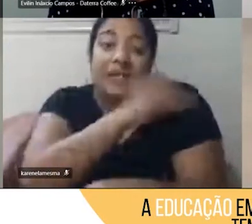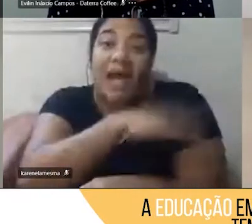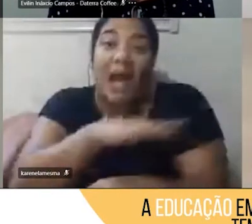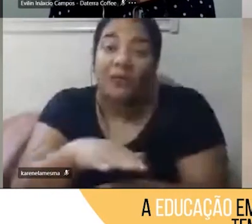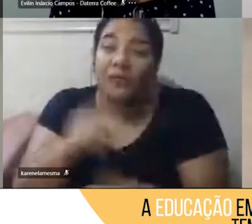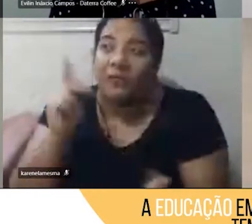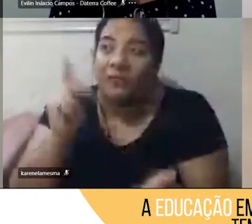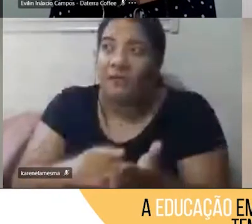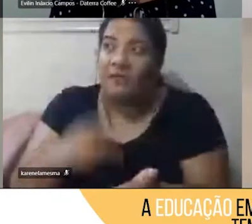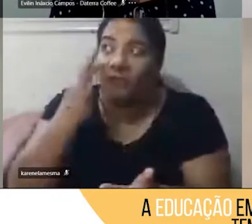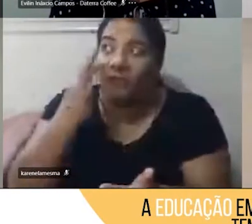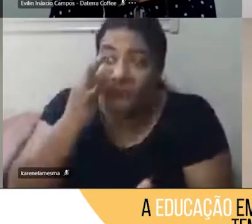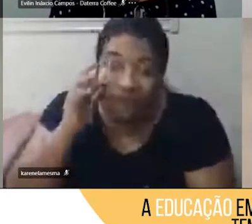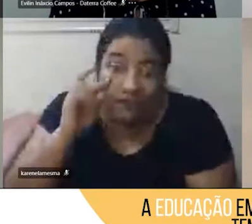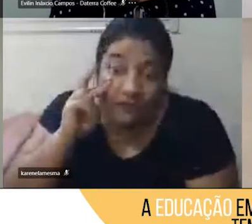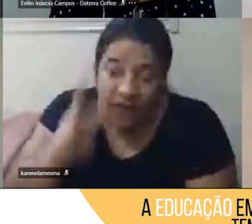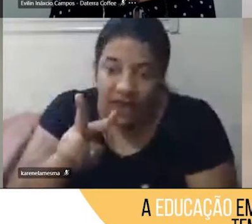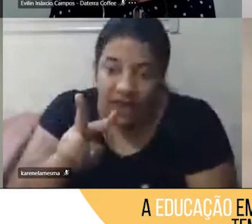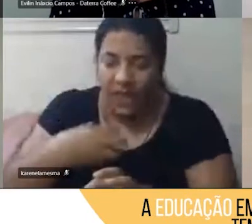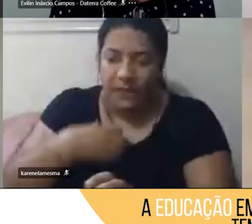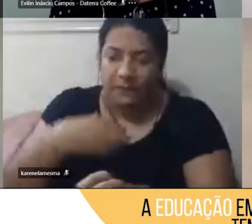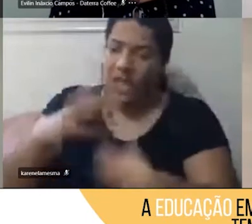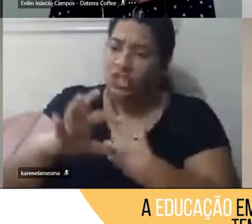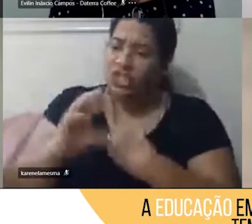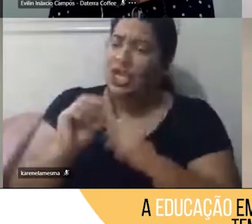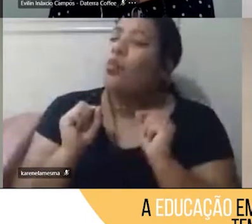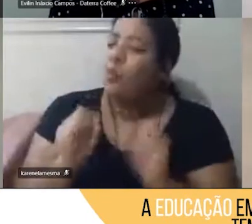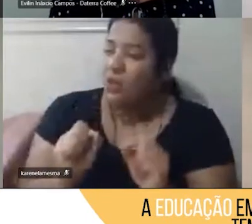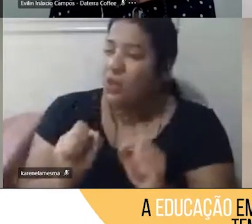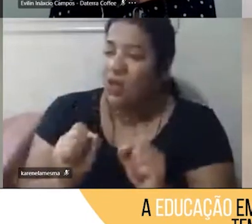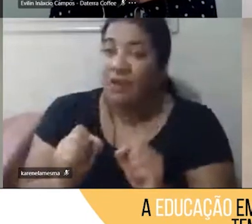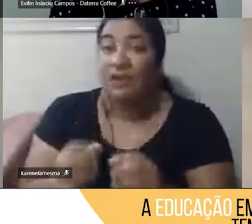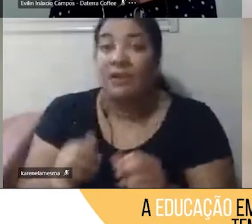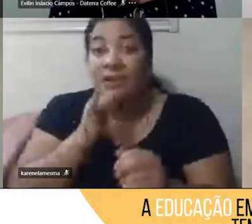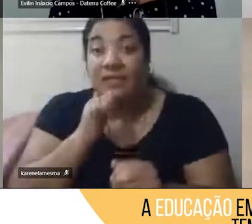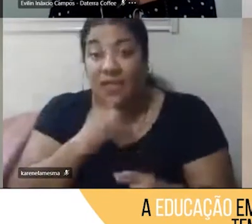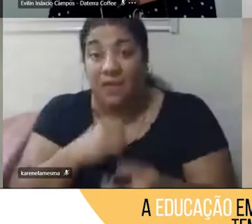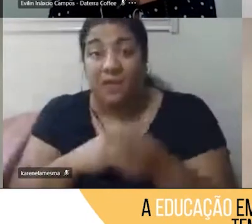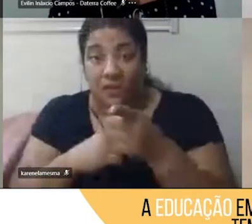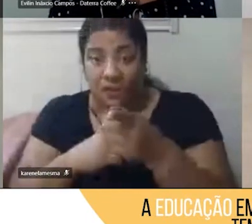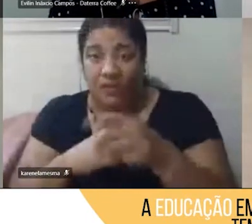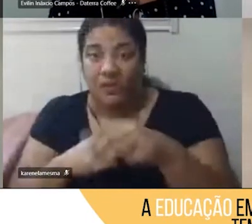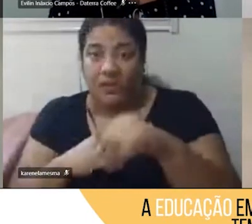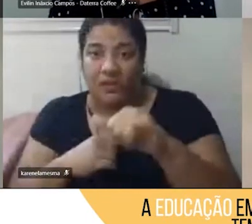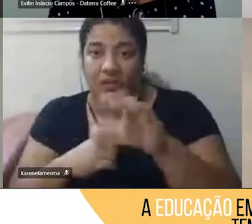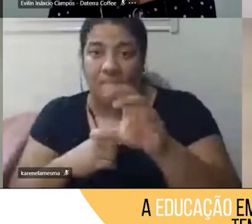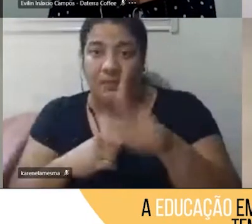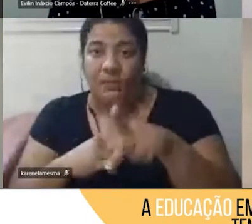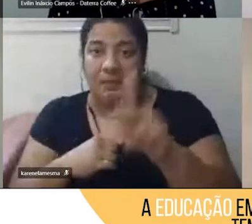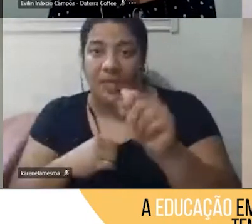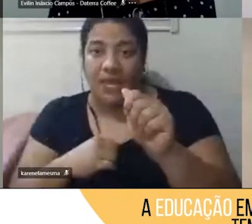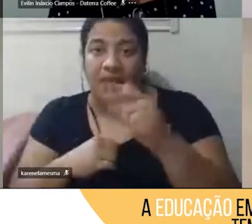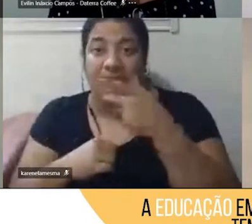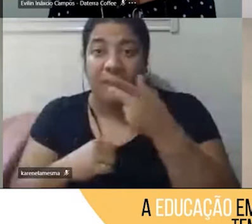Então, esse exemplo que a Mika trouxe da vivência do Conhecendo o Mundo, para a gente é um projeto, é um projeto comum